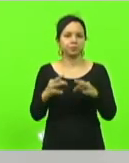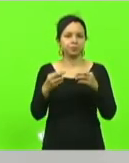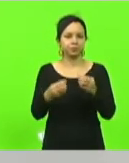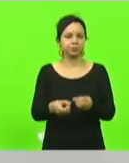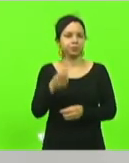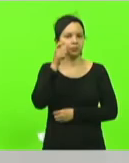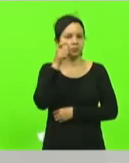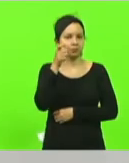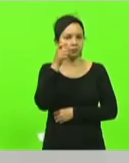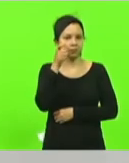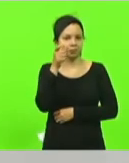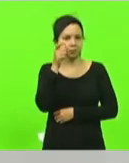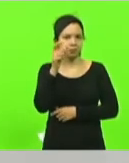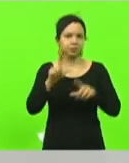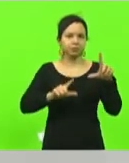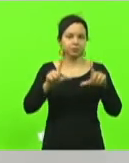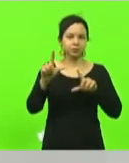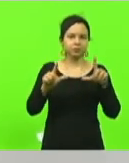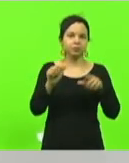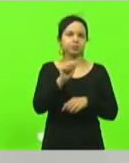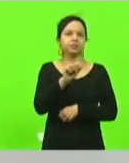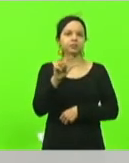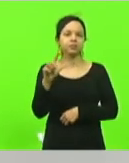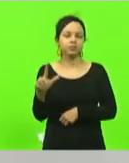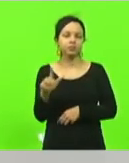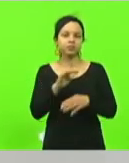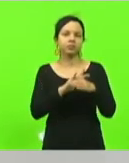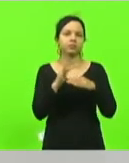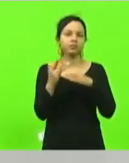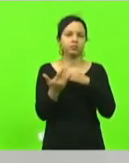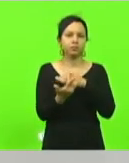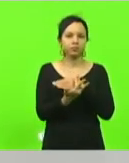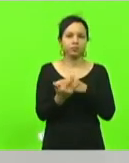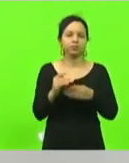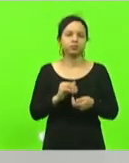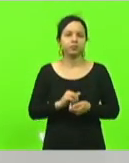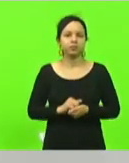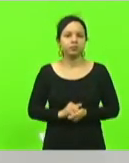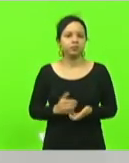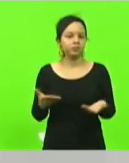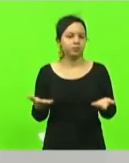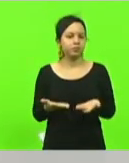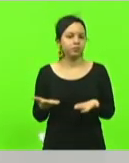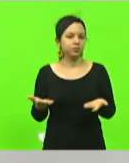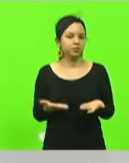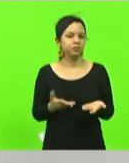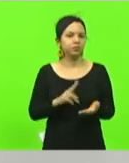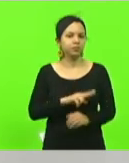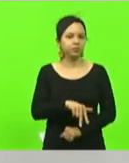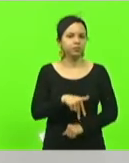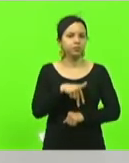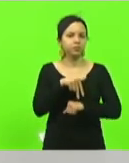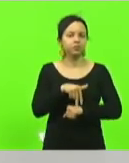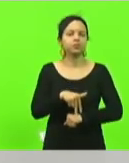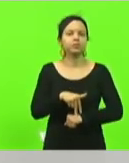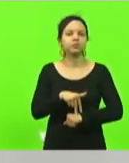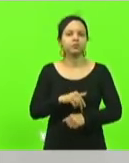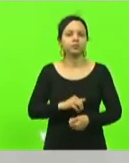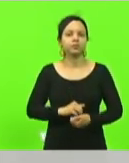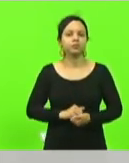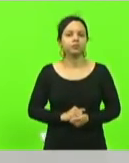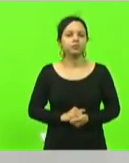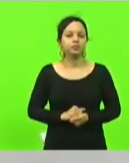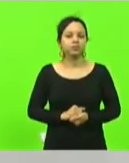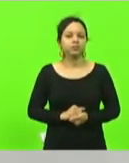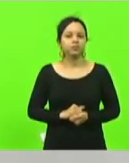acompanham pela TVA ou pelas redes sociais no dia de hoje eu uso essa tribuna para